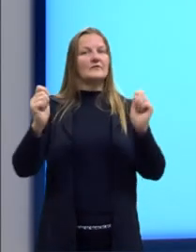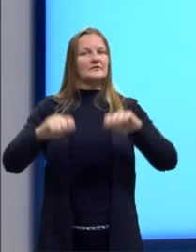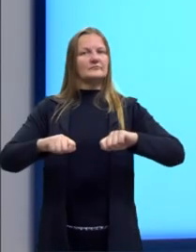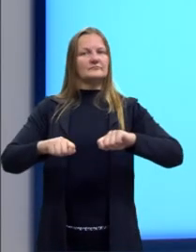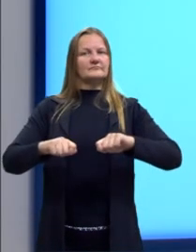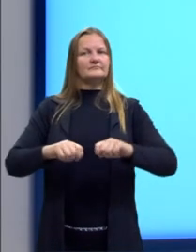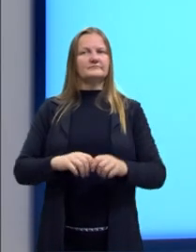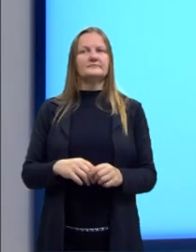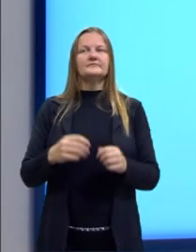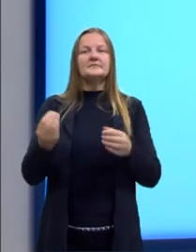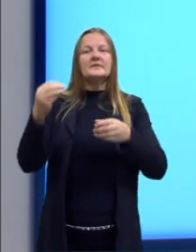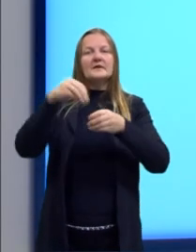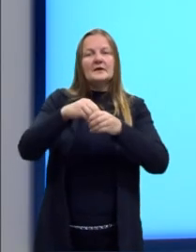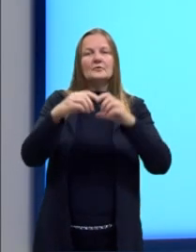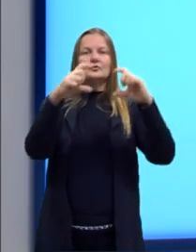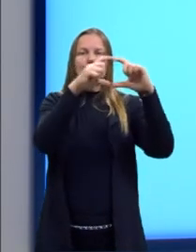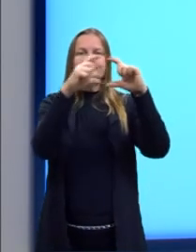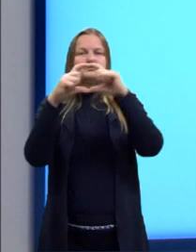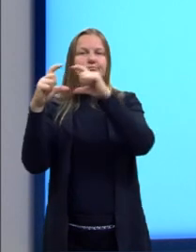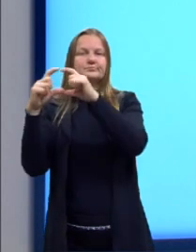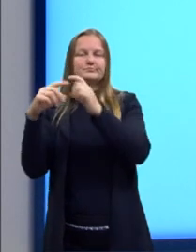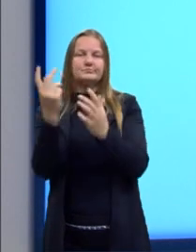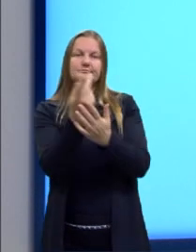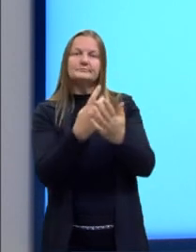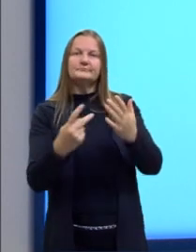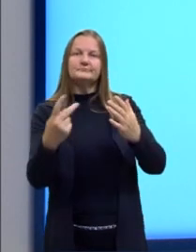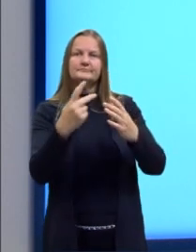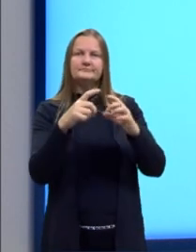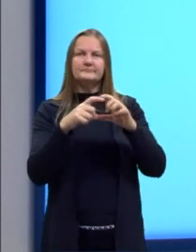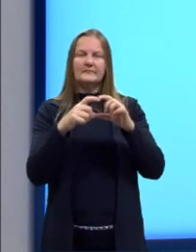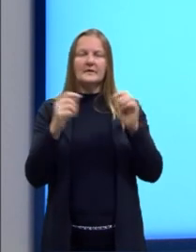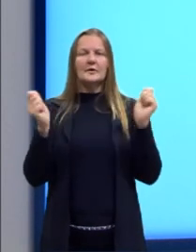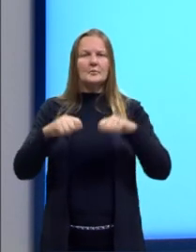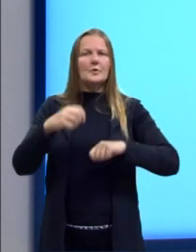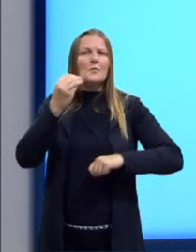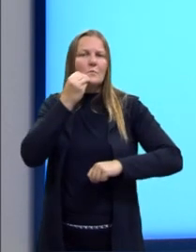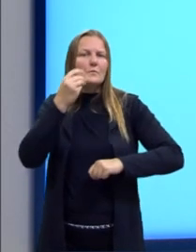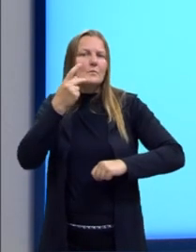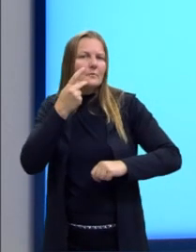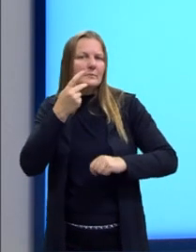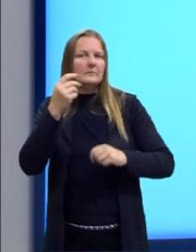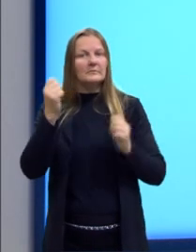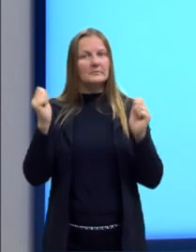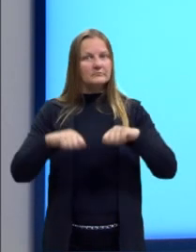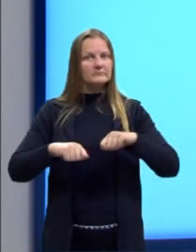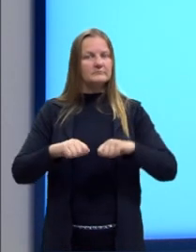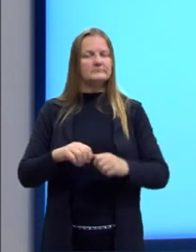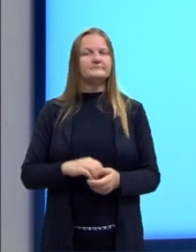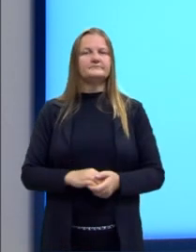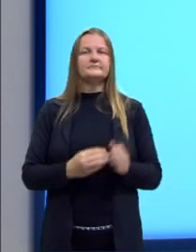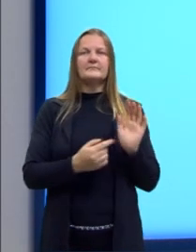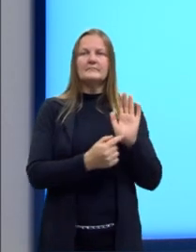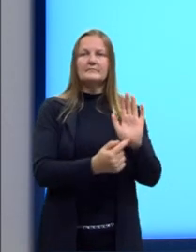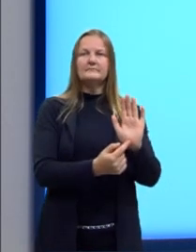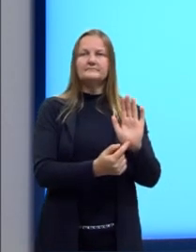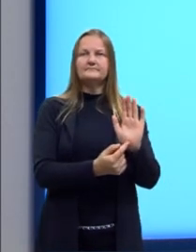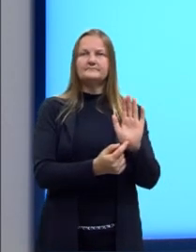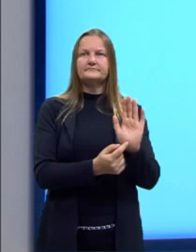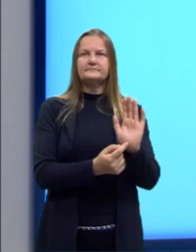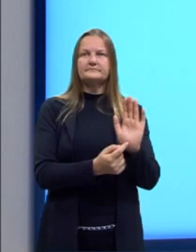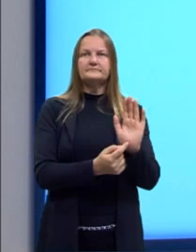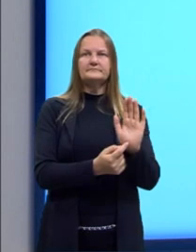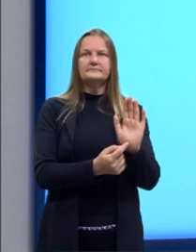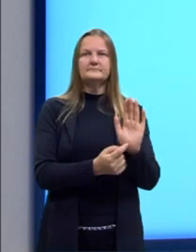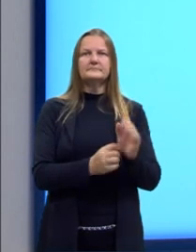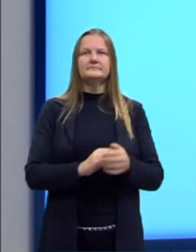Eles aqui estão estabelecendo a probabilidade. Ok? Vamos lá. A minha if